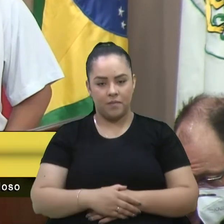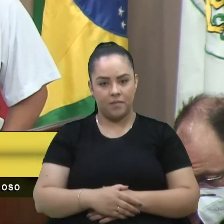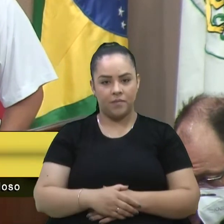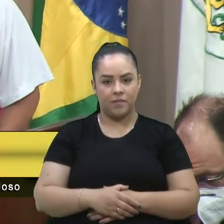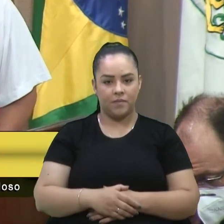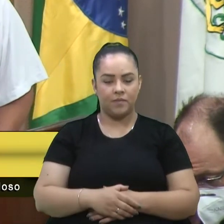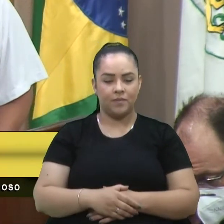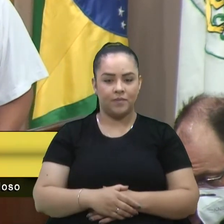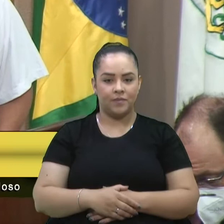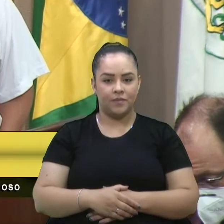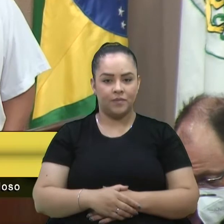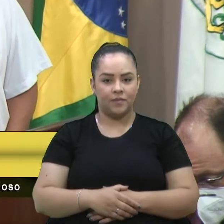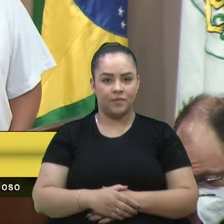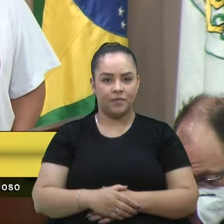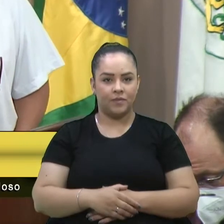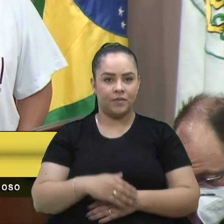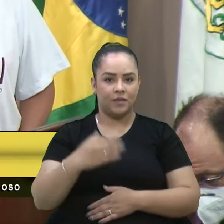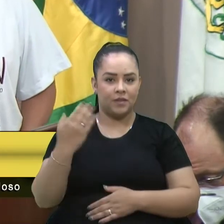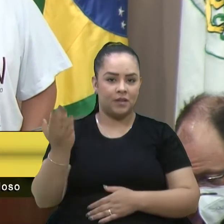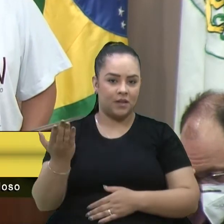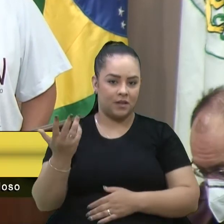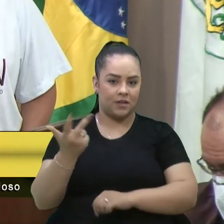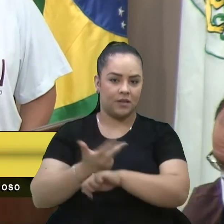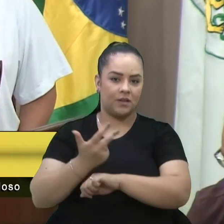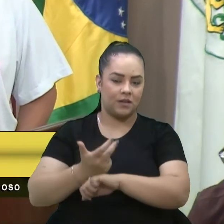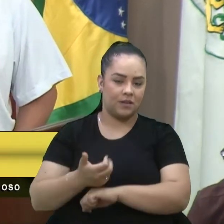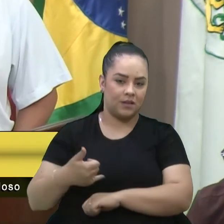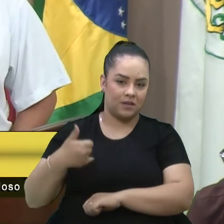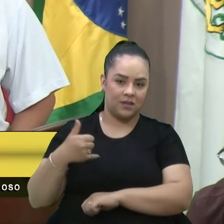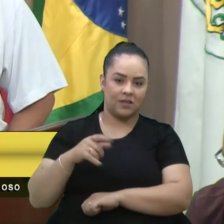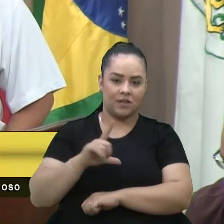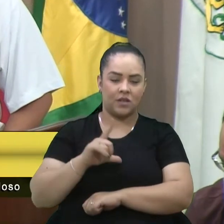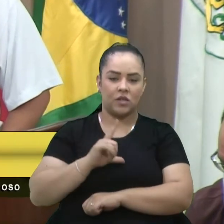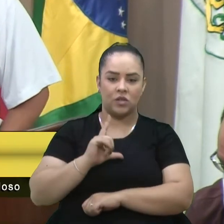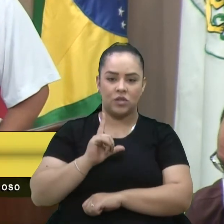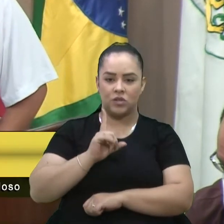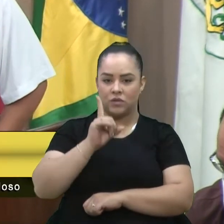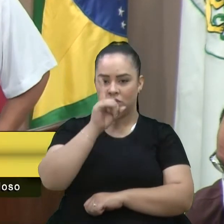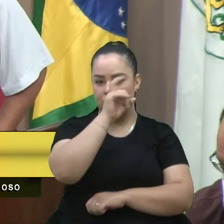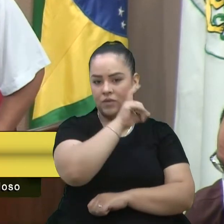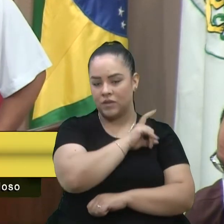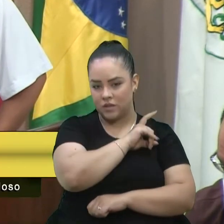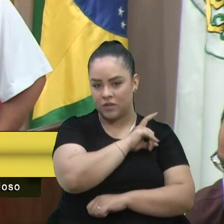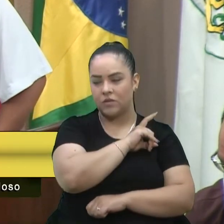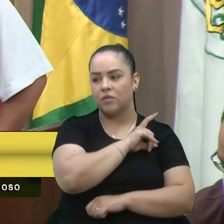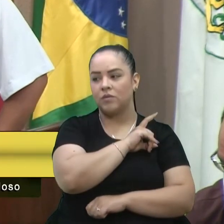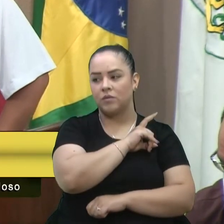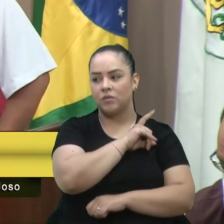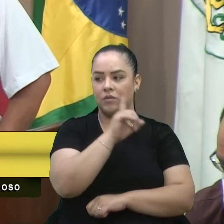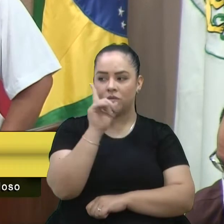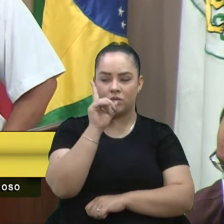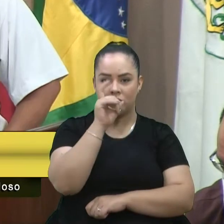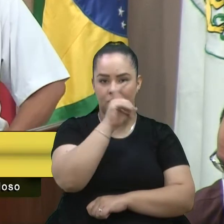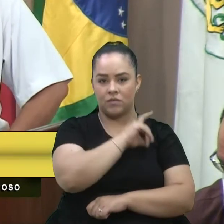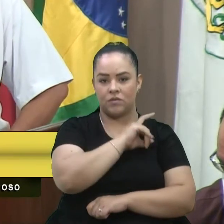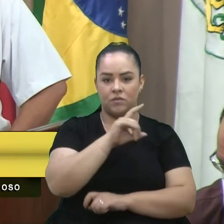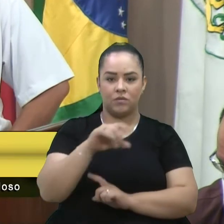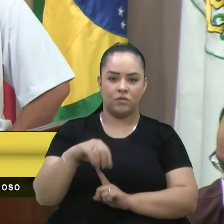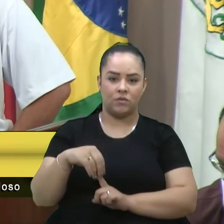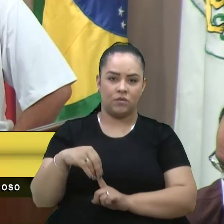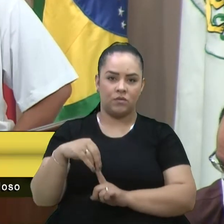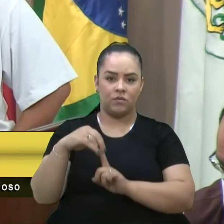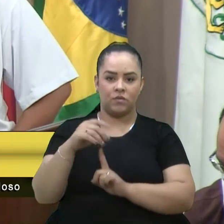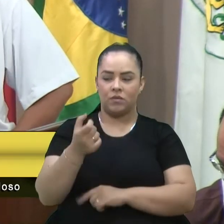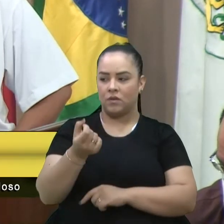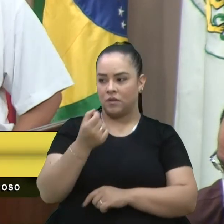Lá, os nossos idosos têm muitas dificuldades, principalmente na questão da